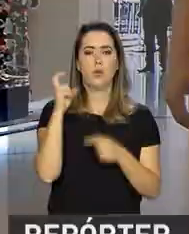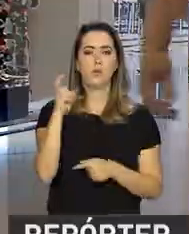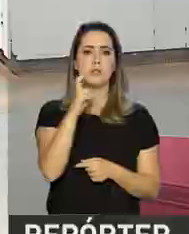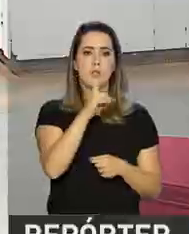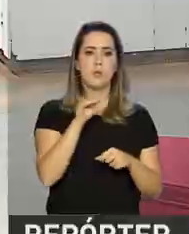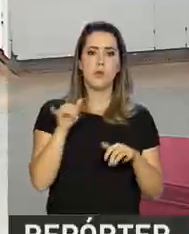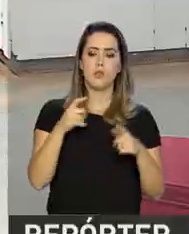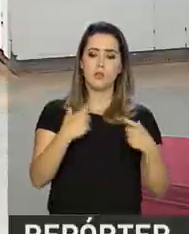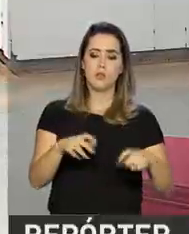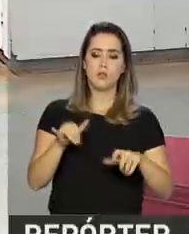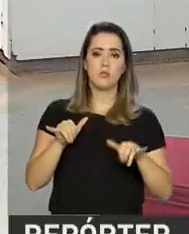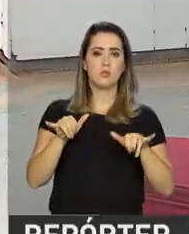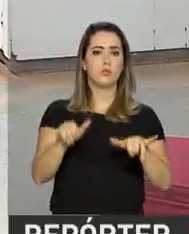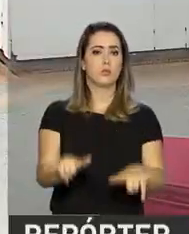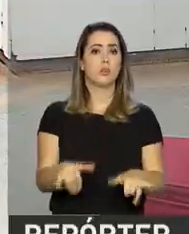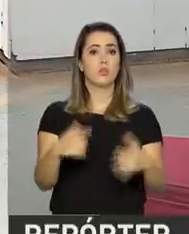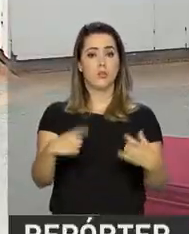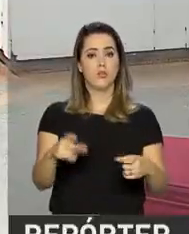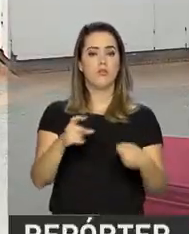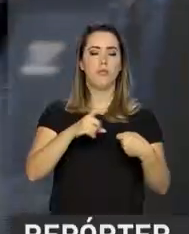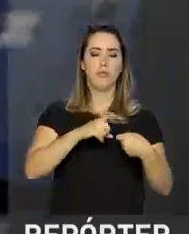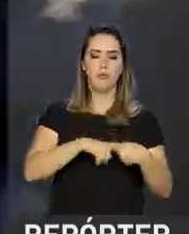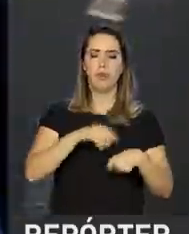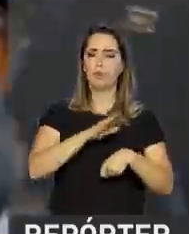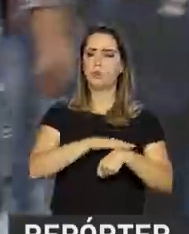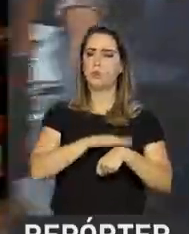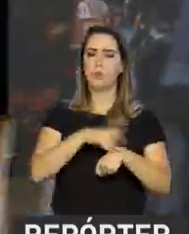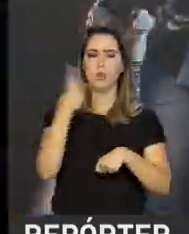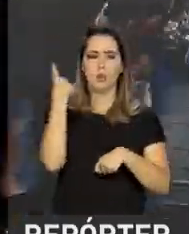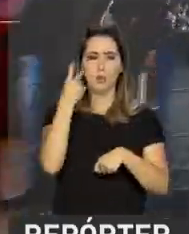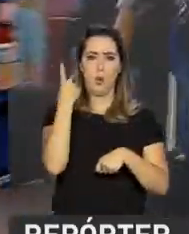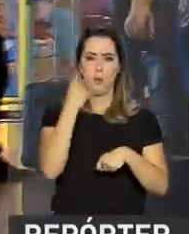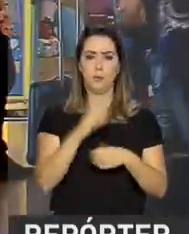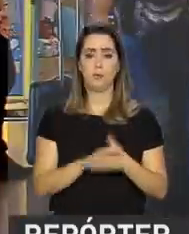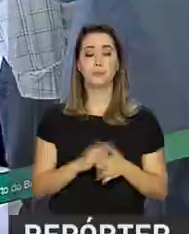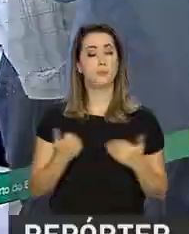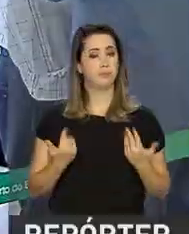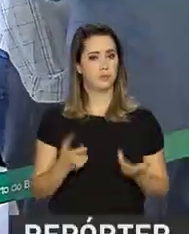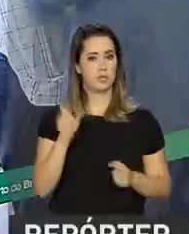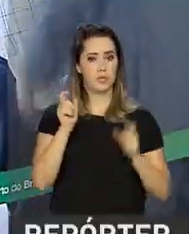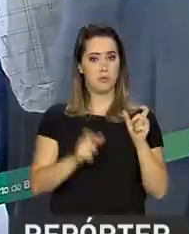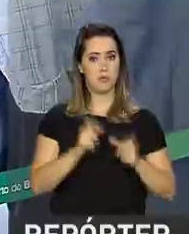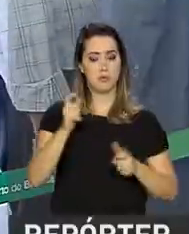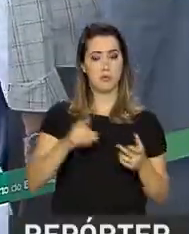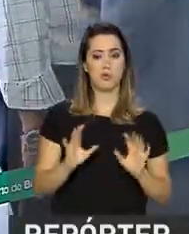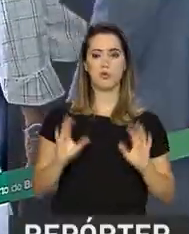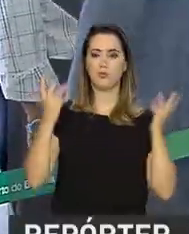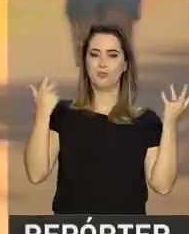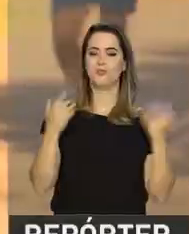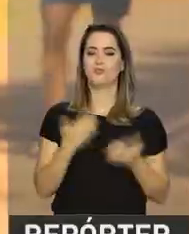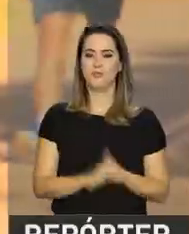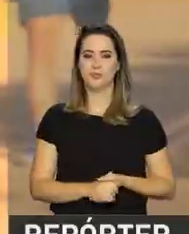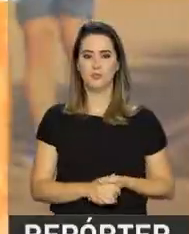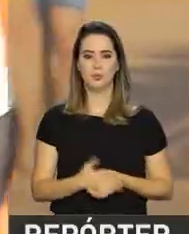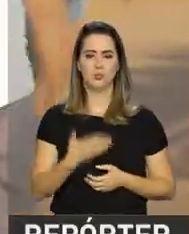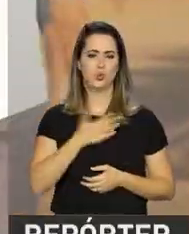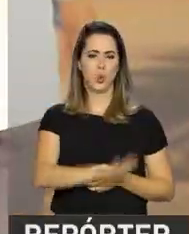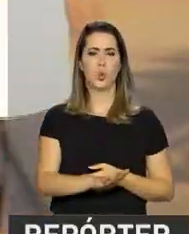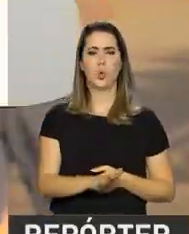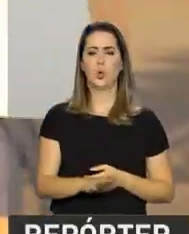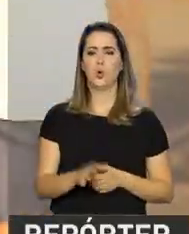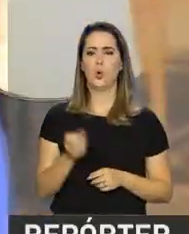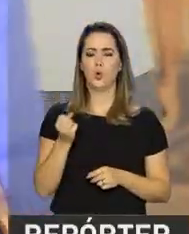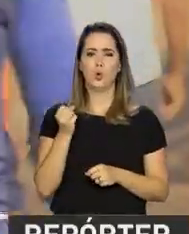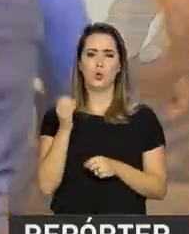aeroportos da Infraero voltam a funcionar em horário normal. E já tem gente comemorando. Não gosto da